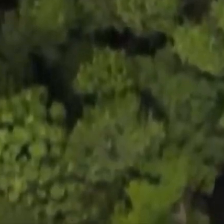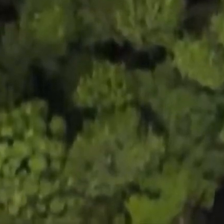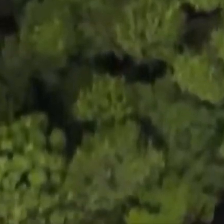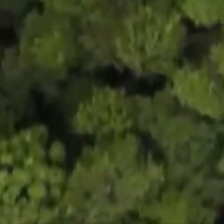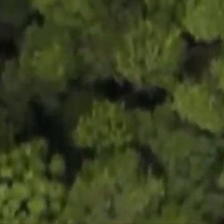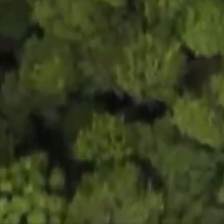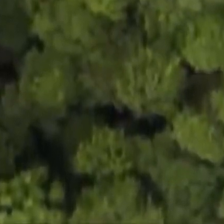E aí Amém.